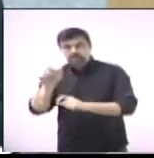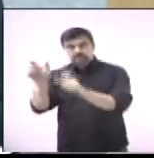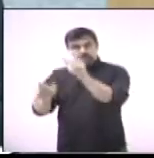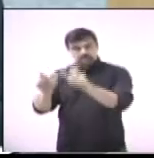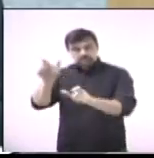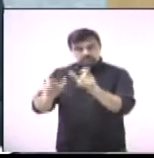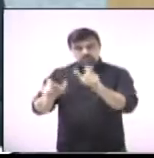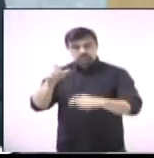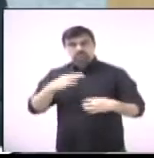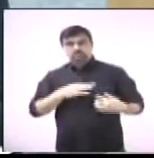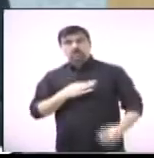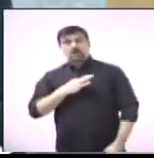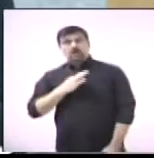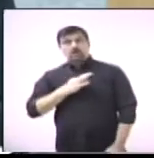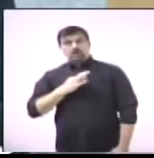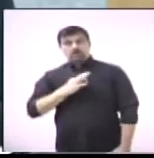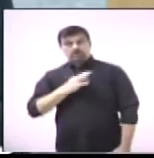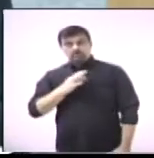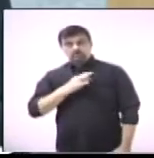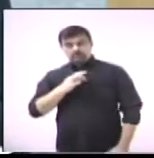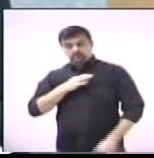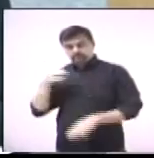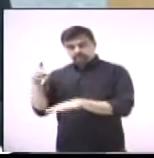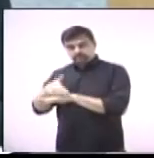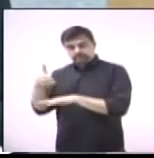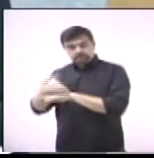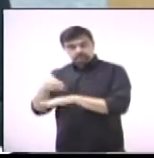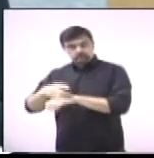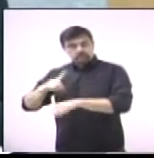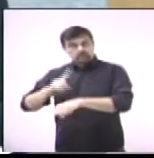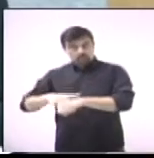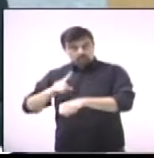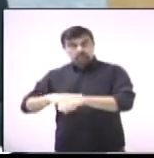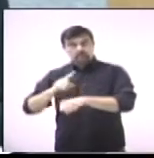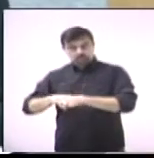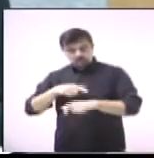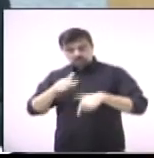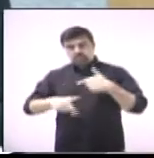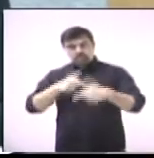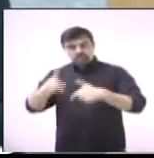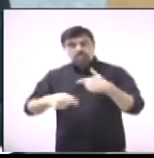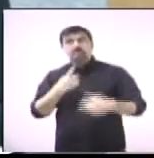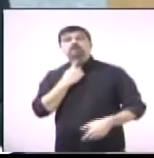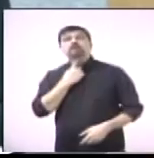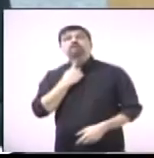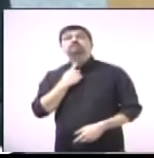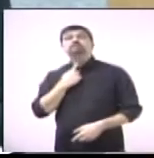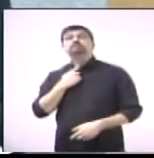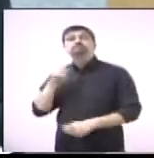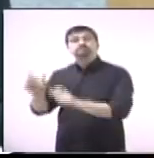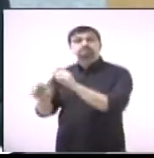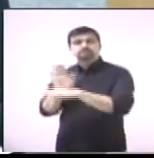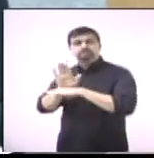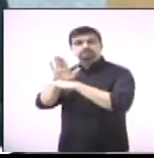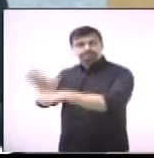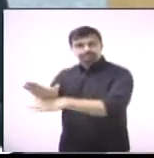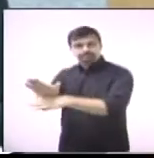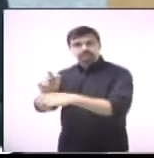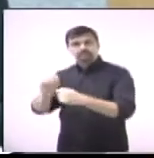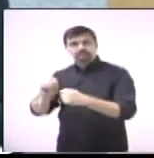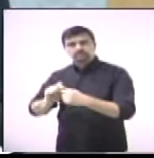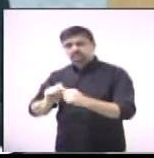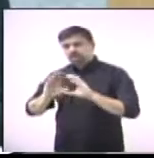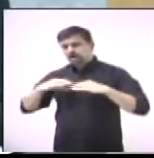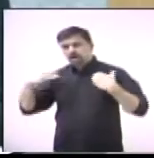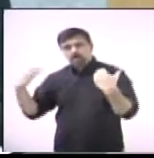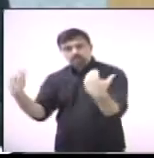disponibilizam do seu tempo, que disponibilizam da sua vontade e praticam esse bem